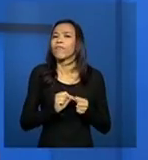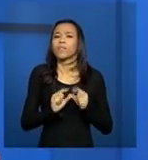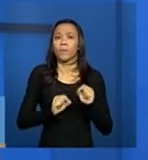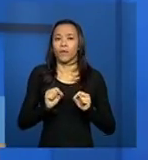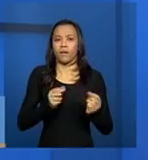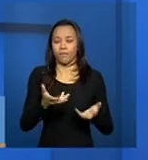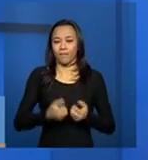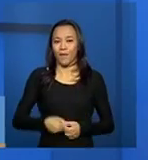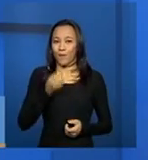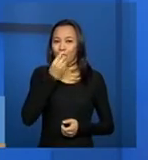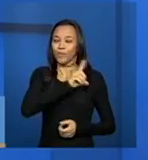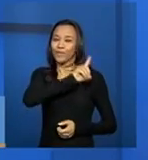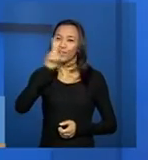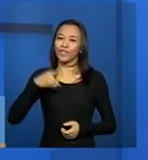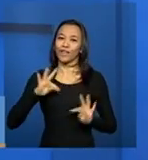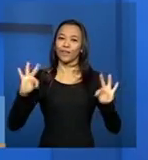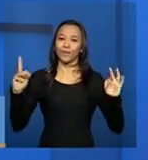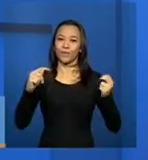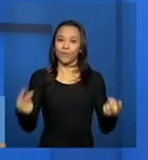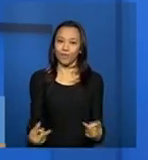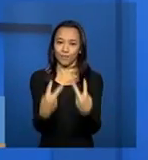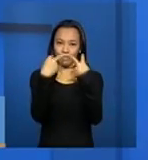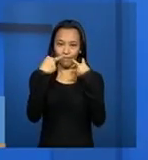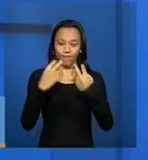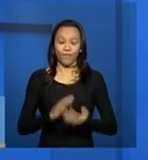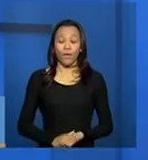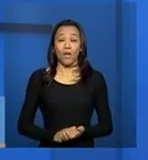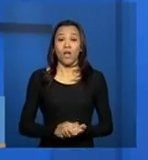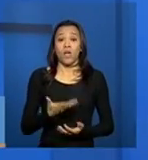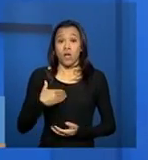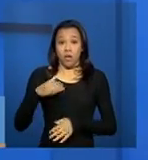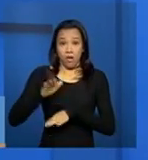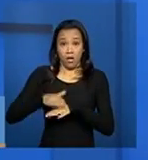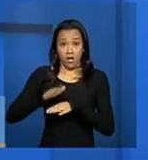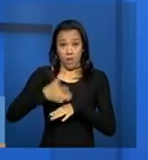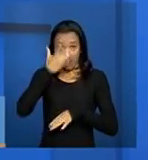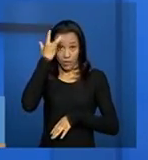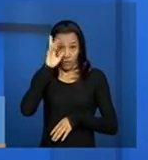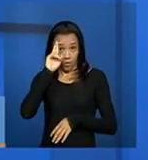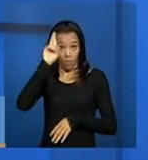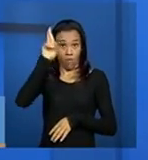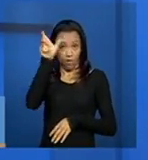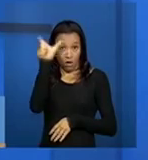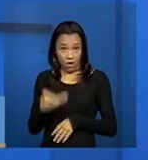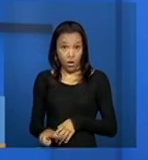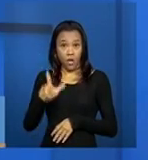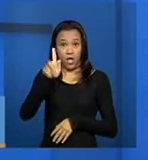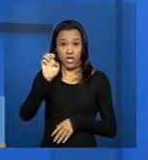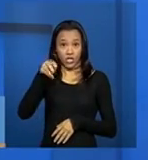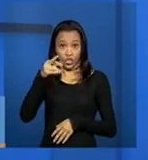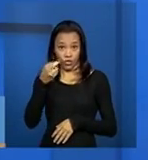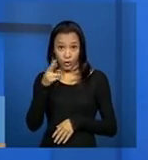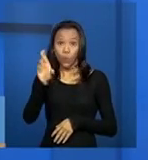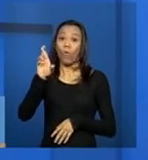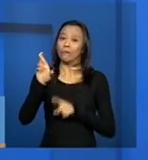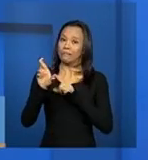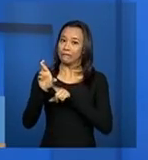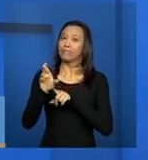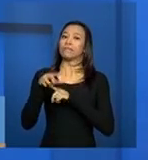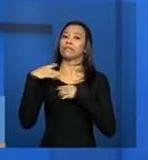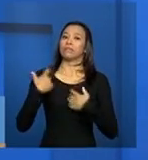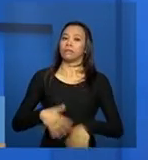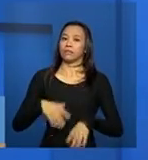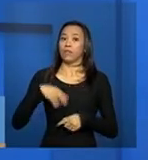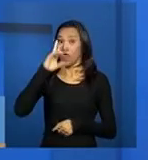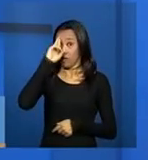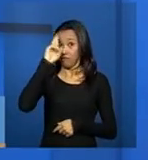a todo mundo que está nos assistindo. O órgão gestor, como já foi um pouco falado, ele tem essa responsabilidade,